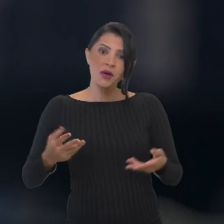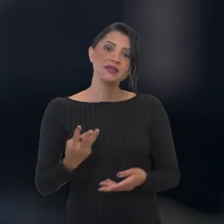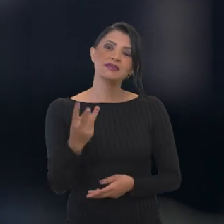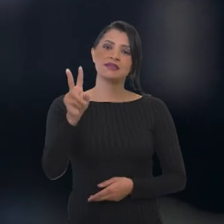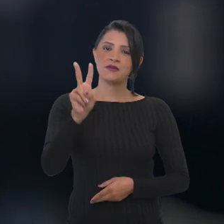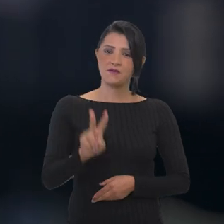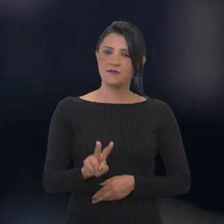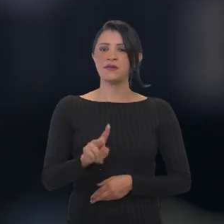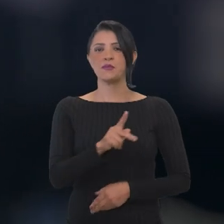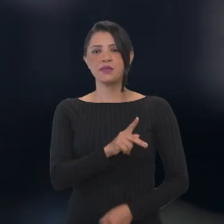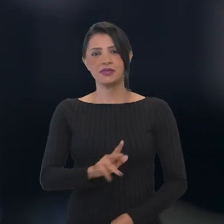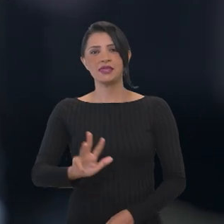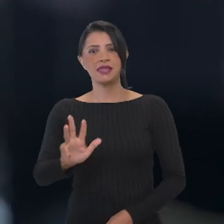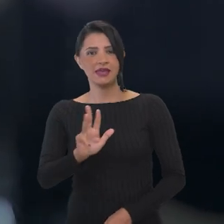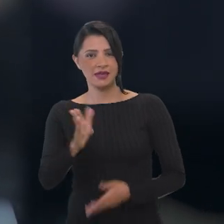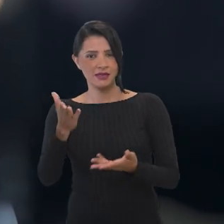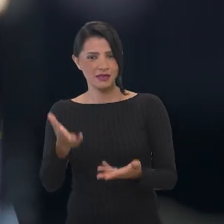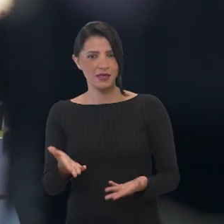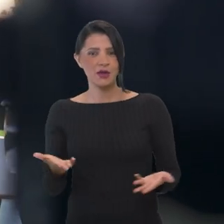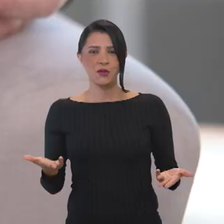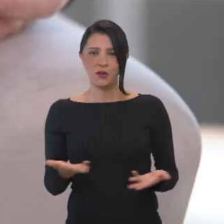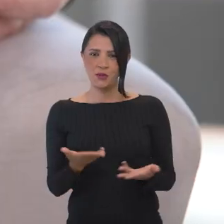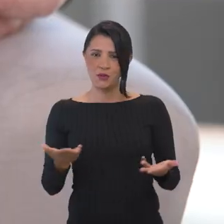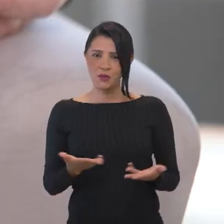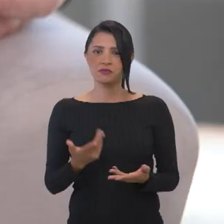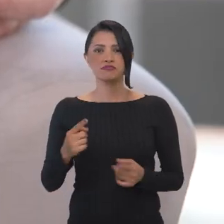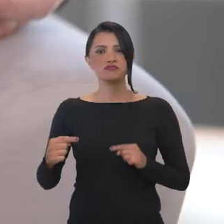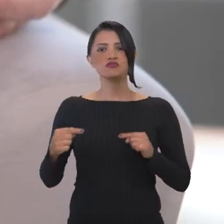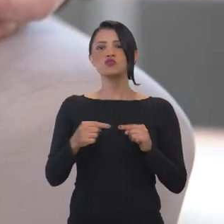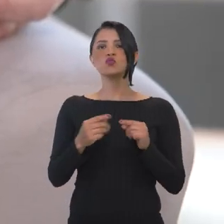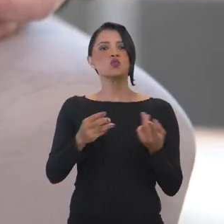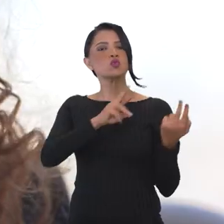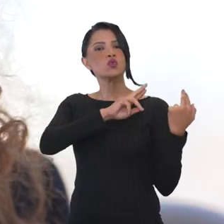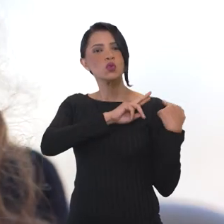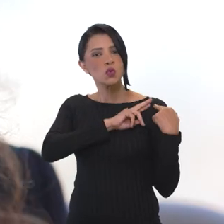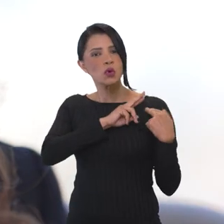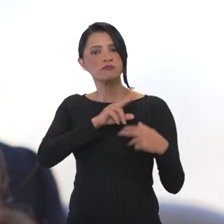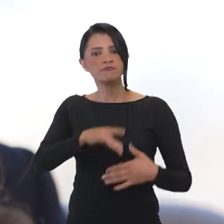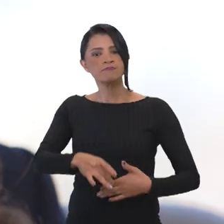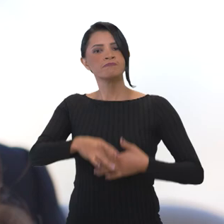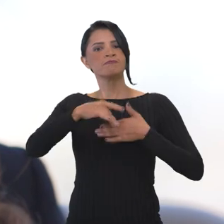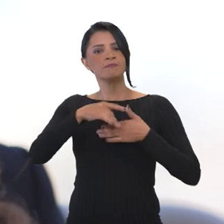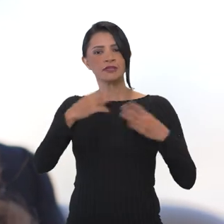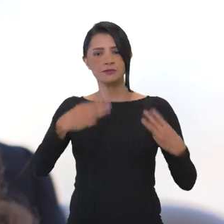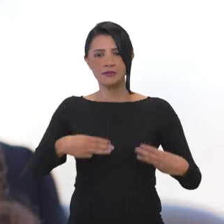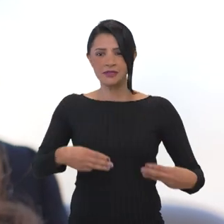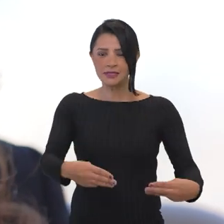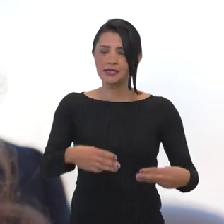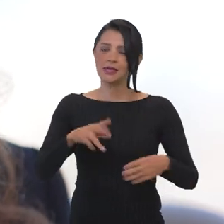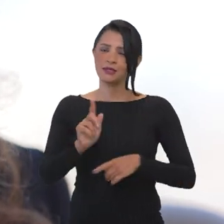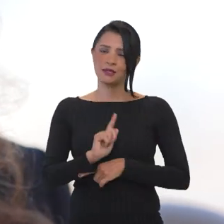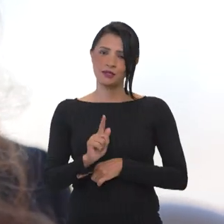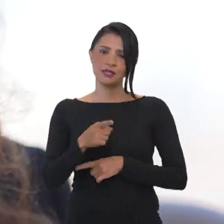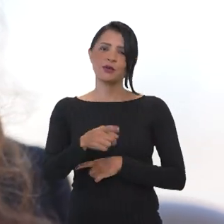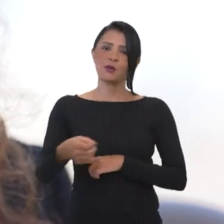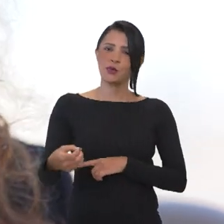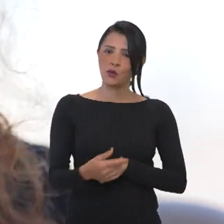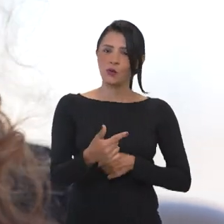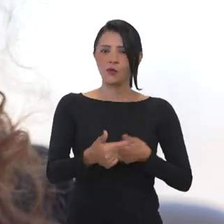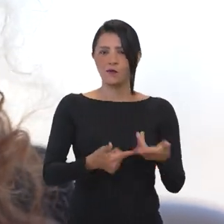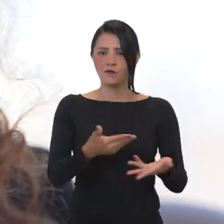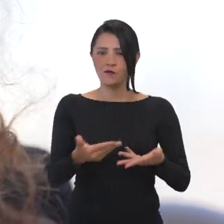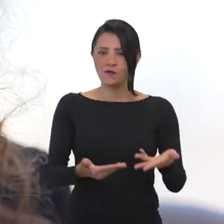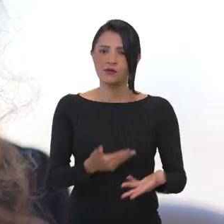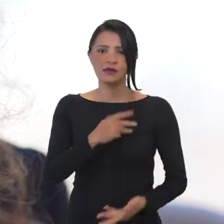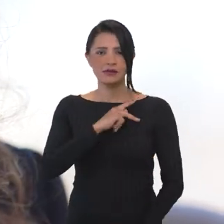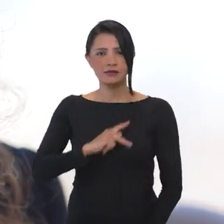agora no terceiro mandato do presidente Luiz Inácio Loura da Silva com a missão de estar à frente desse Ministério da Gestão e